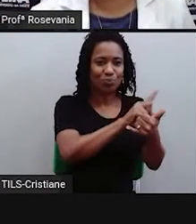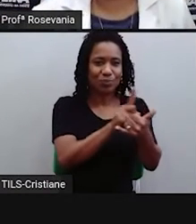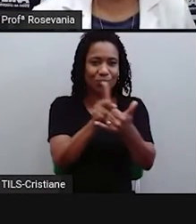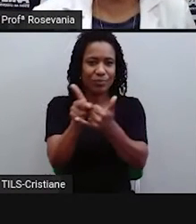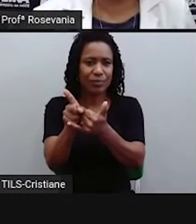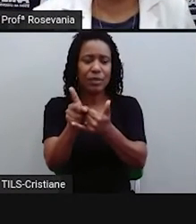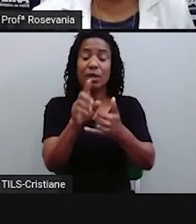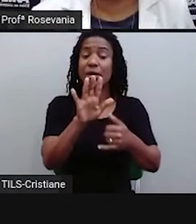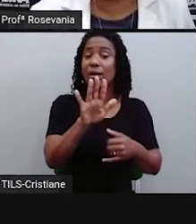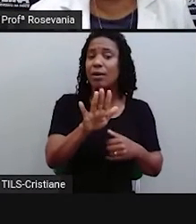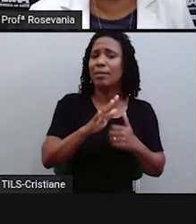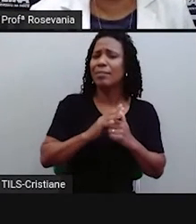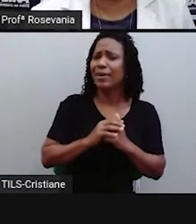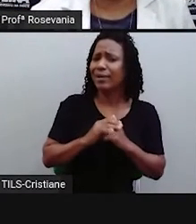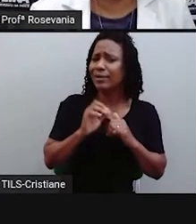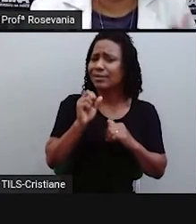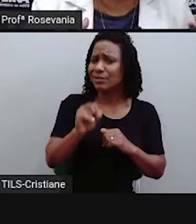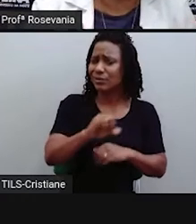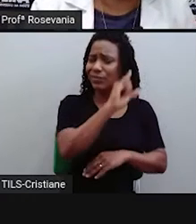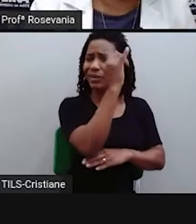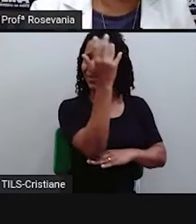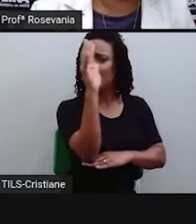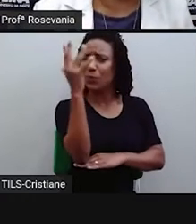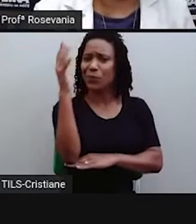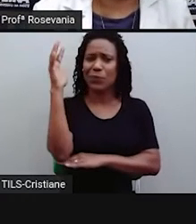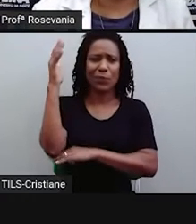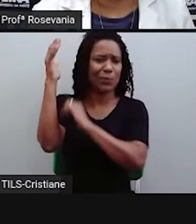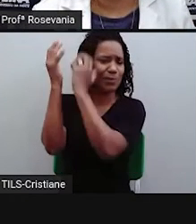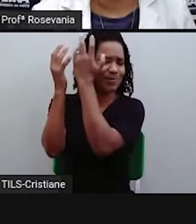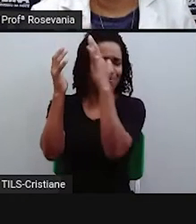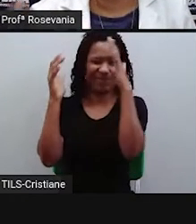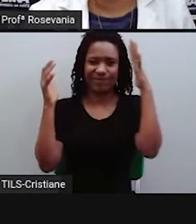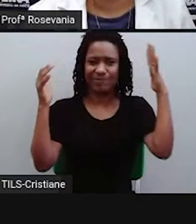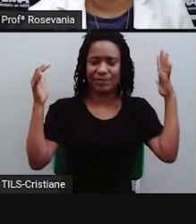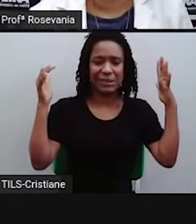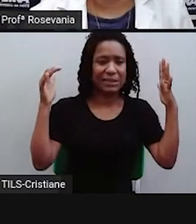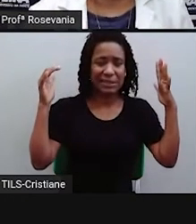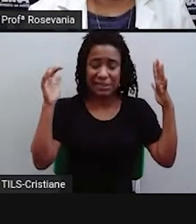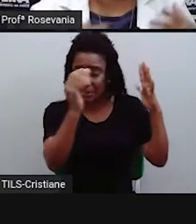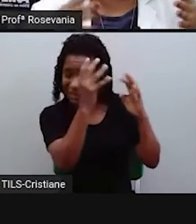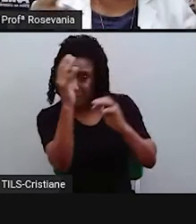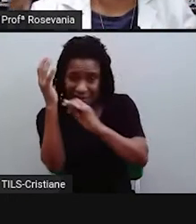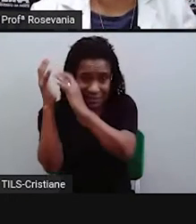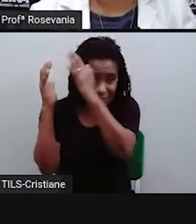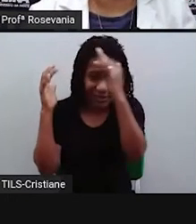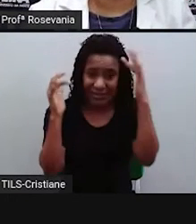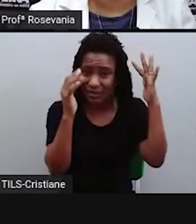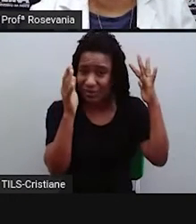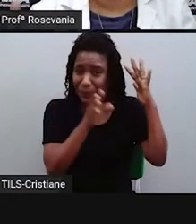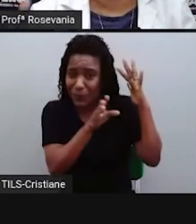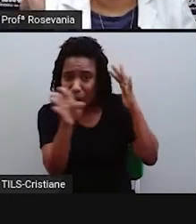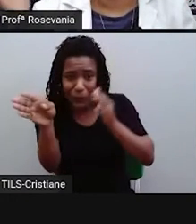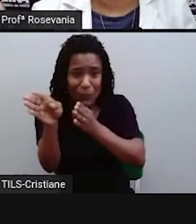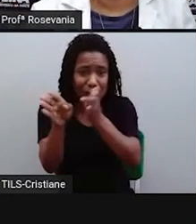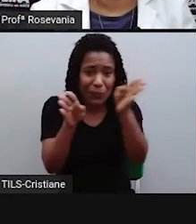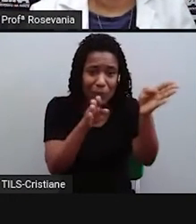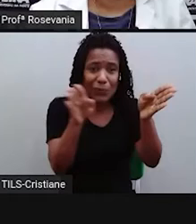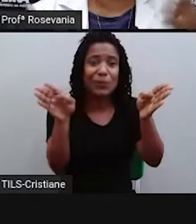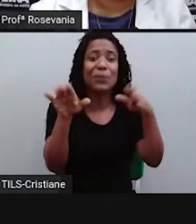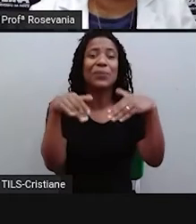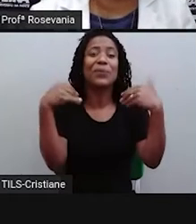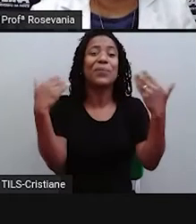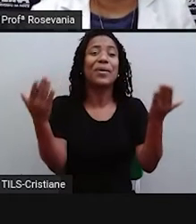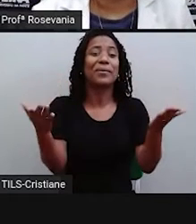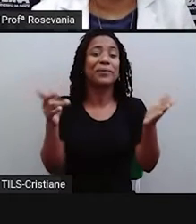floresta, como é que eu vou fazer? Eu vou perguntar para quem? Qual a direção que seguir? Qual o caminho que eu estou indo realmente?